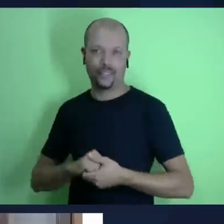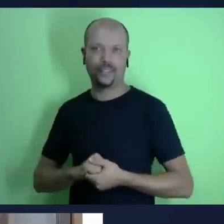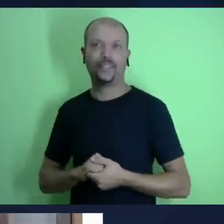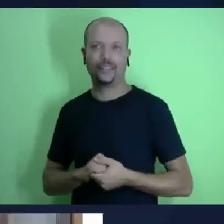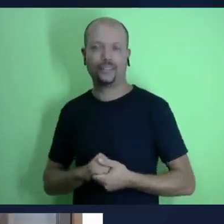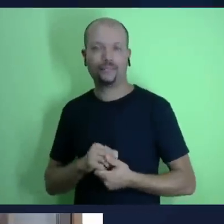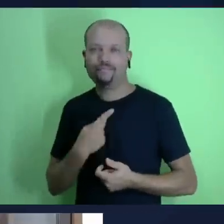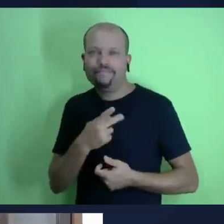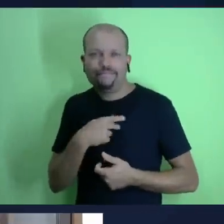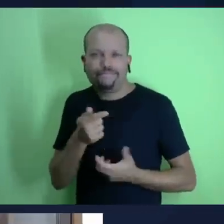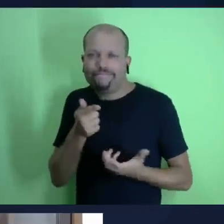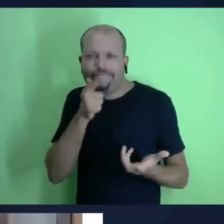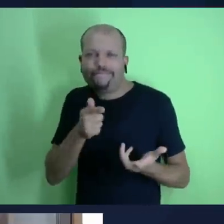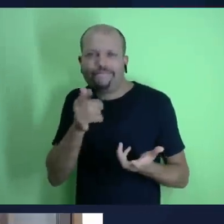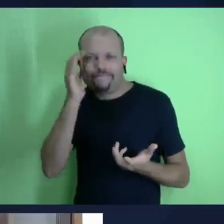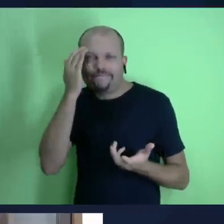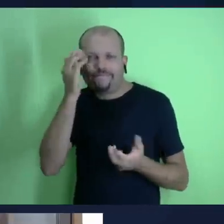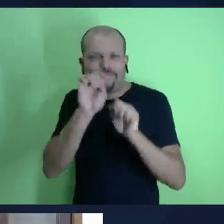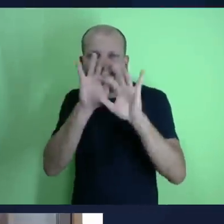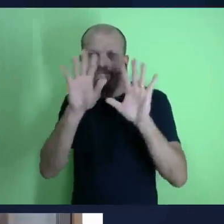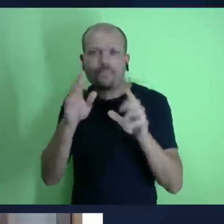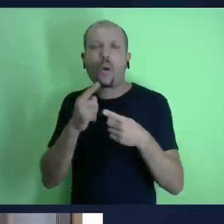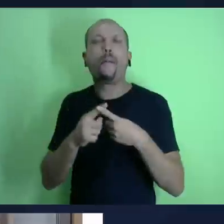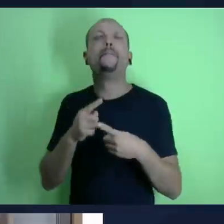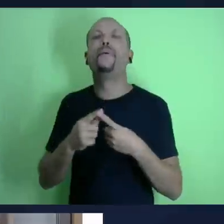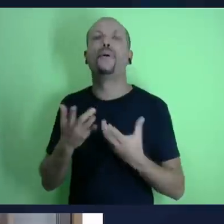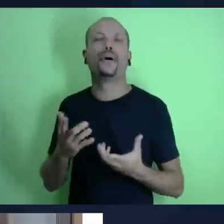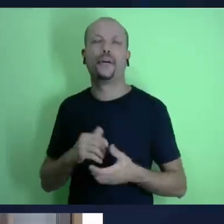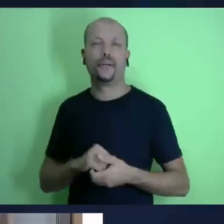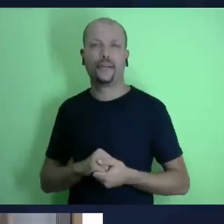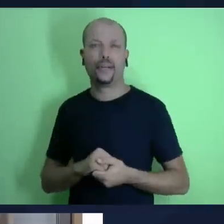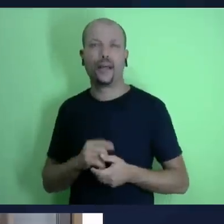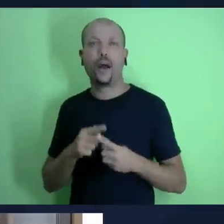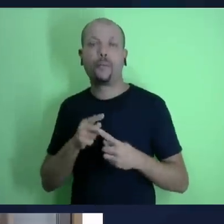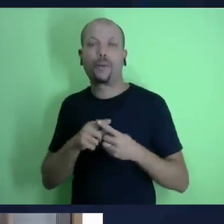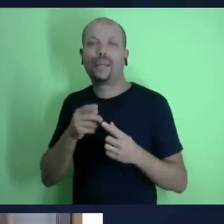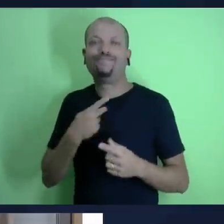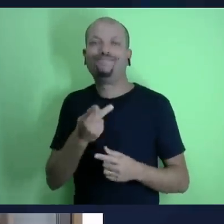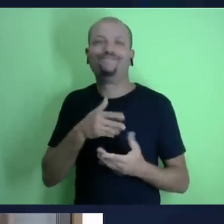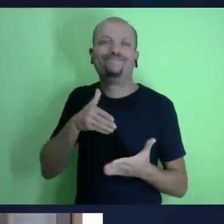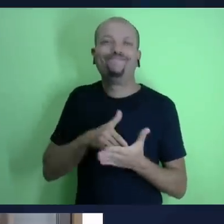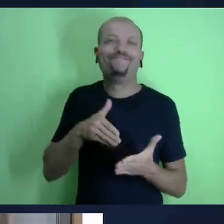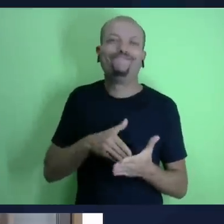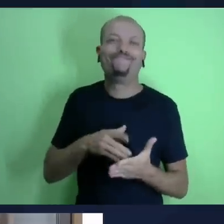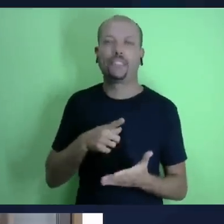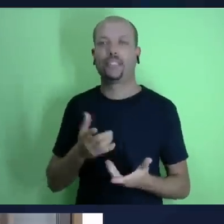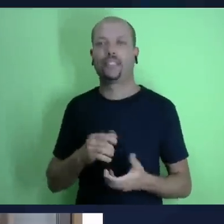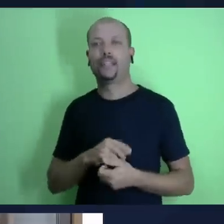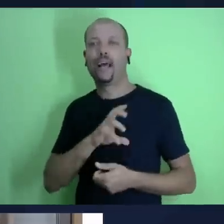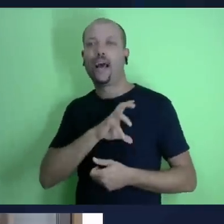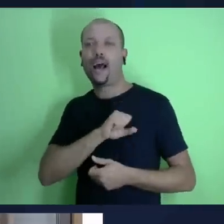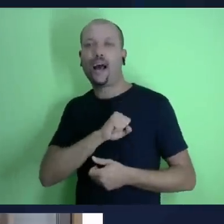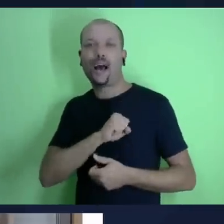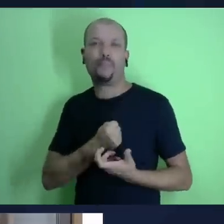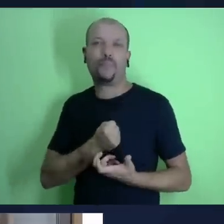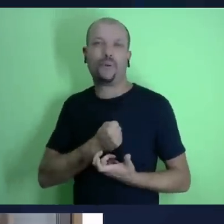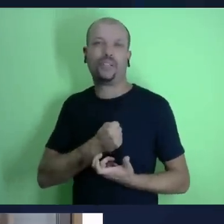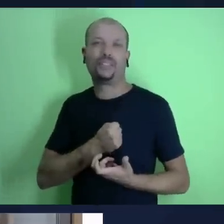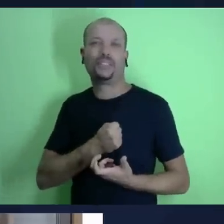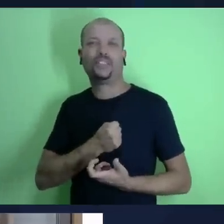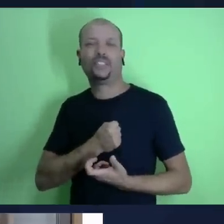assim que nós deveríamos amá-lo de todo o nosso coração de toda a nossa alma de toda a nossa força e